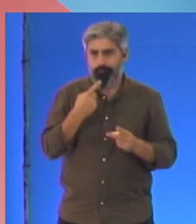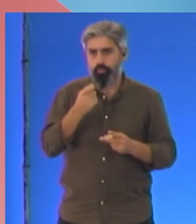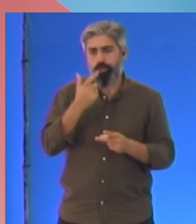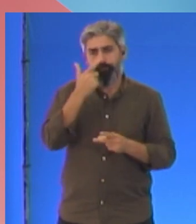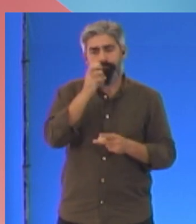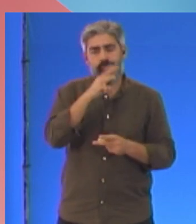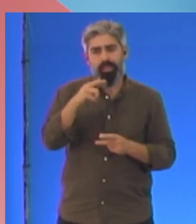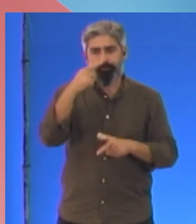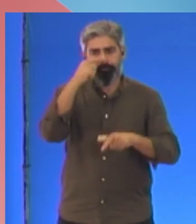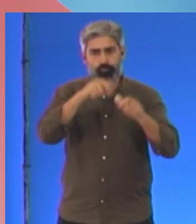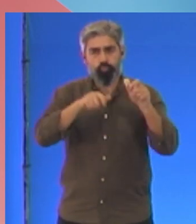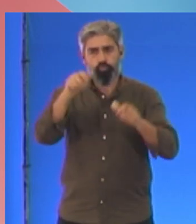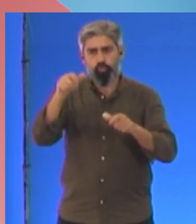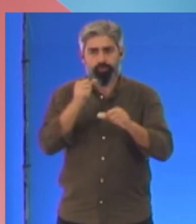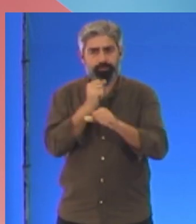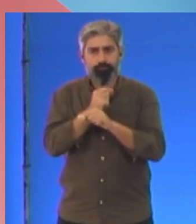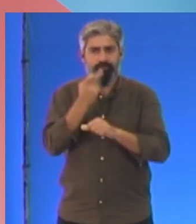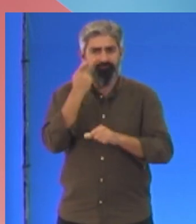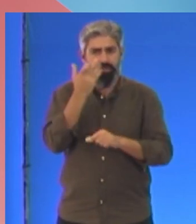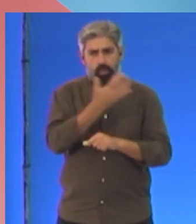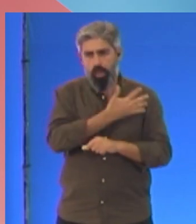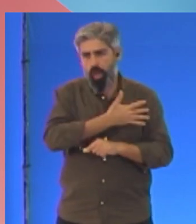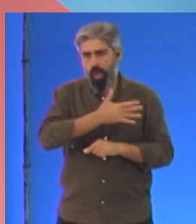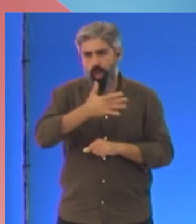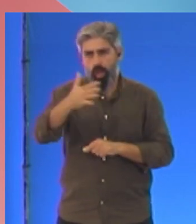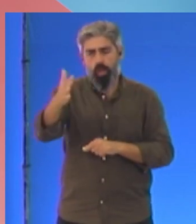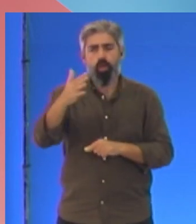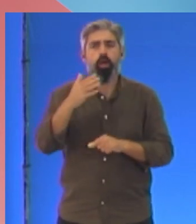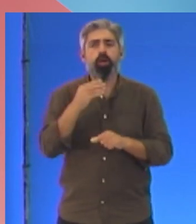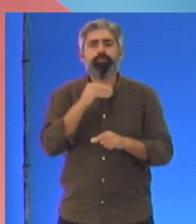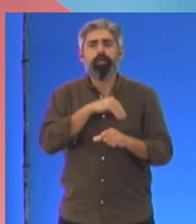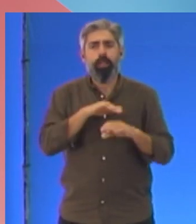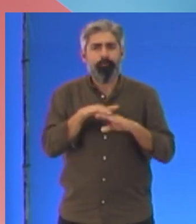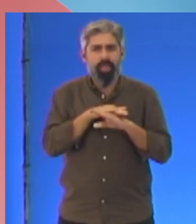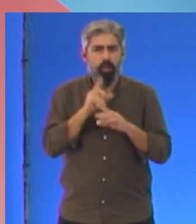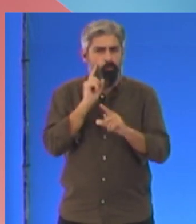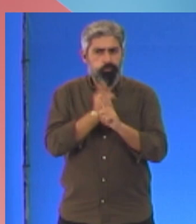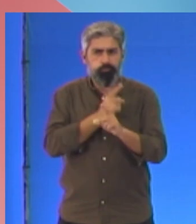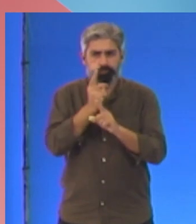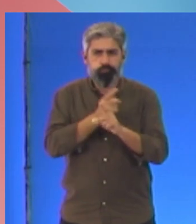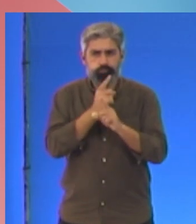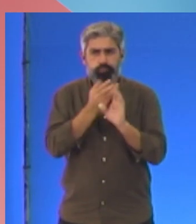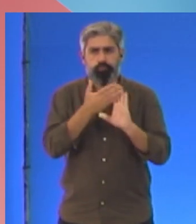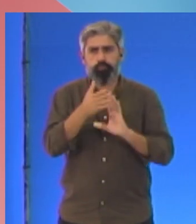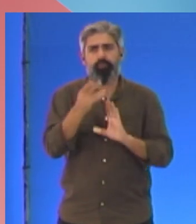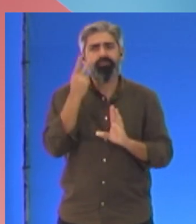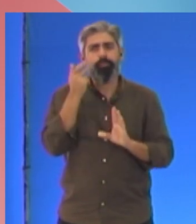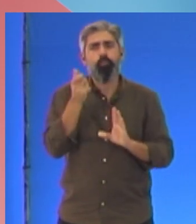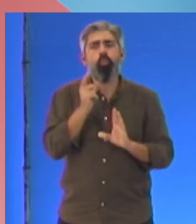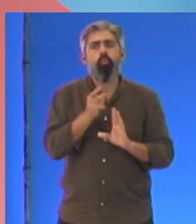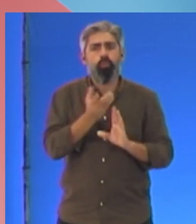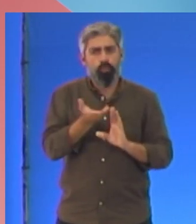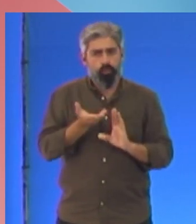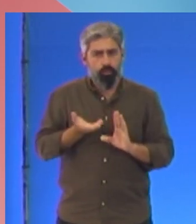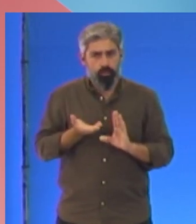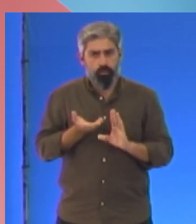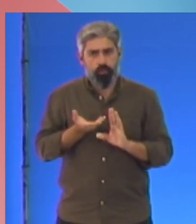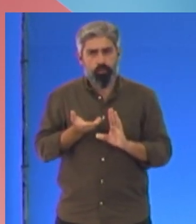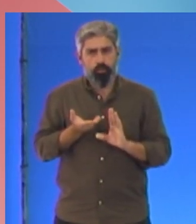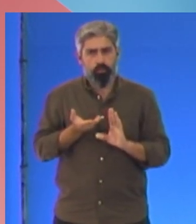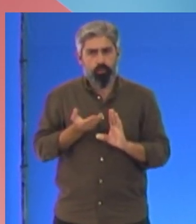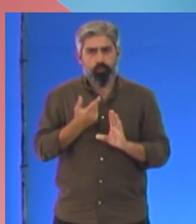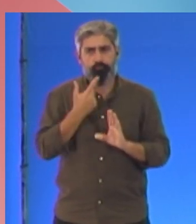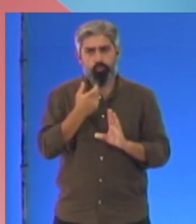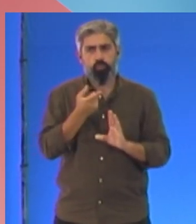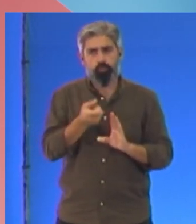milhares de pessoas que trabalharam a vida inteira sem passar do salário mínimo o que seria para elas uma vida boa. Perguntem-se a